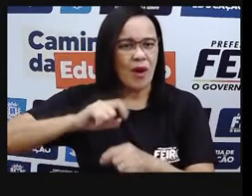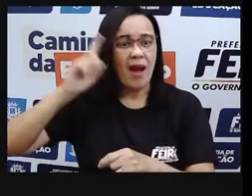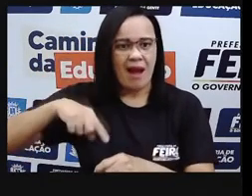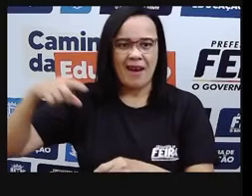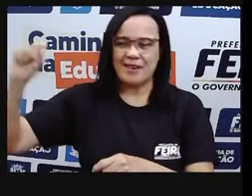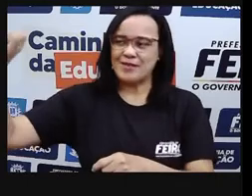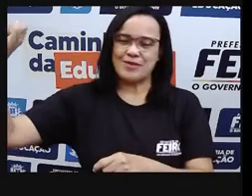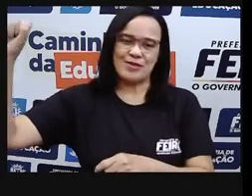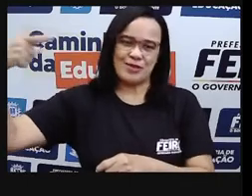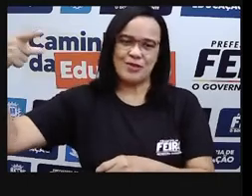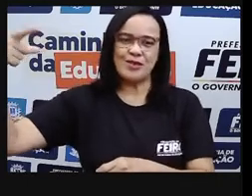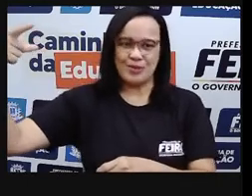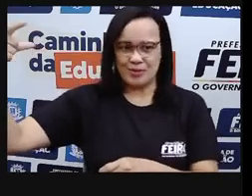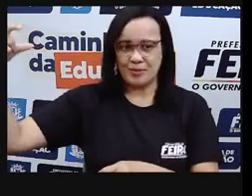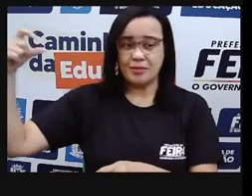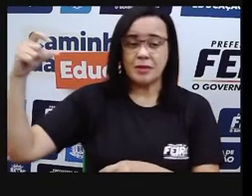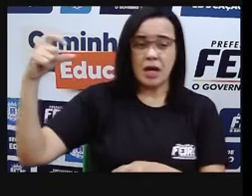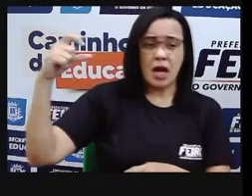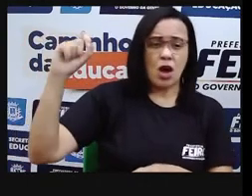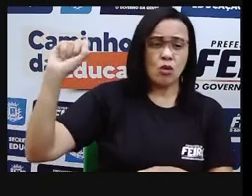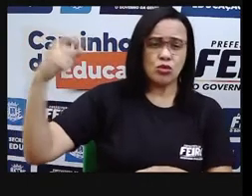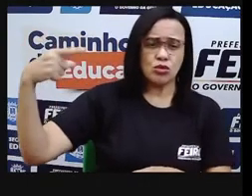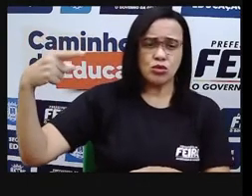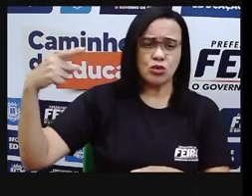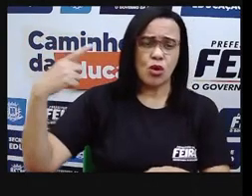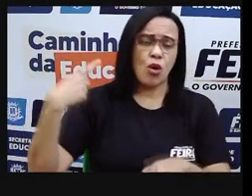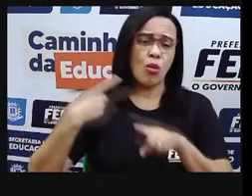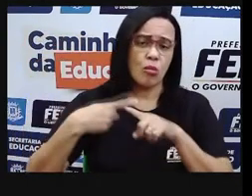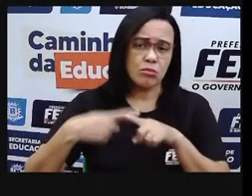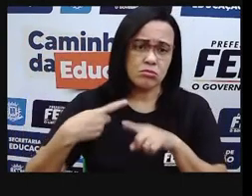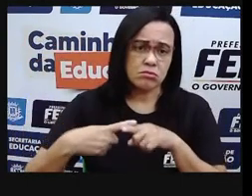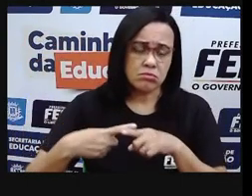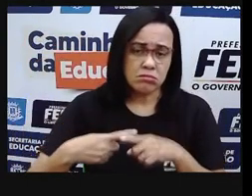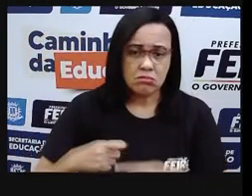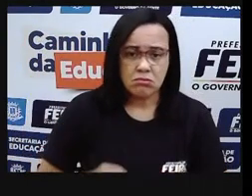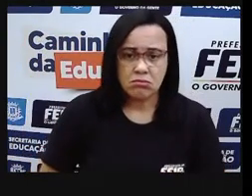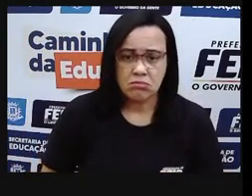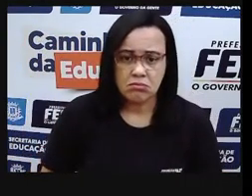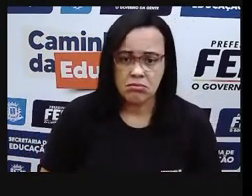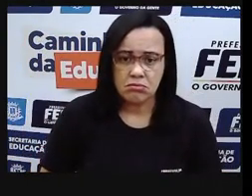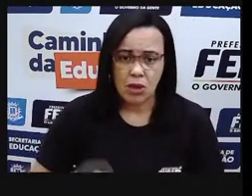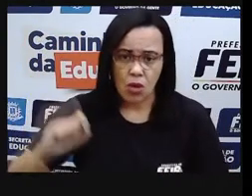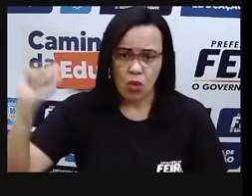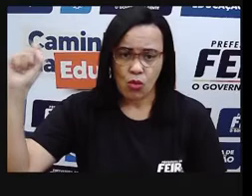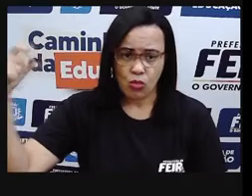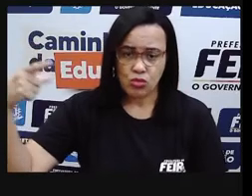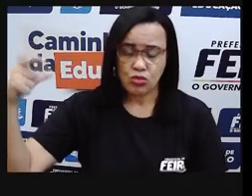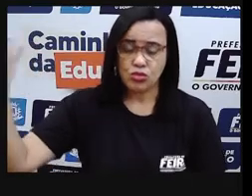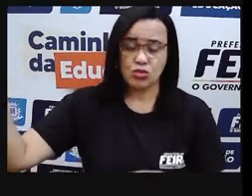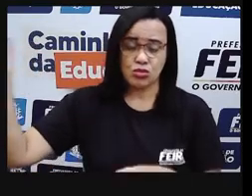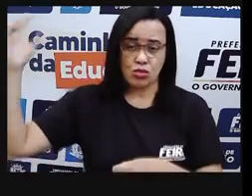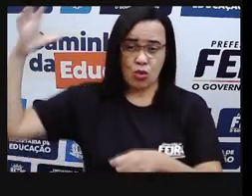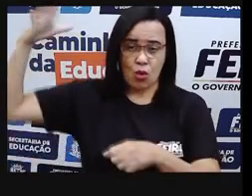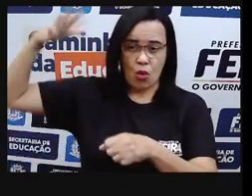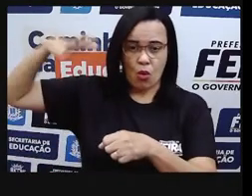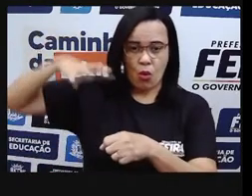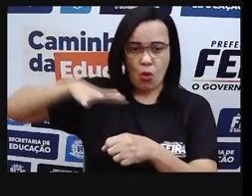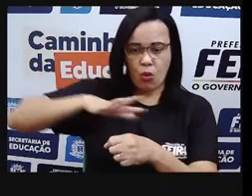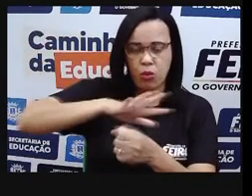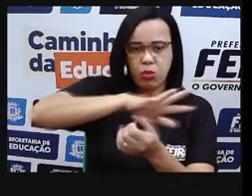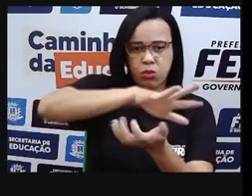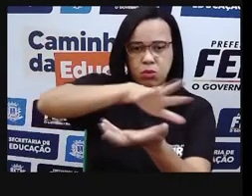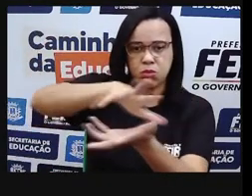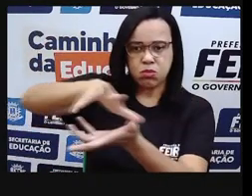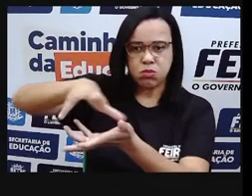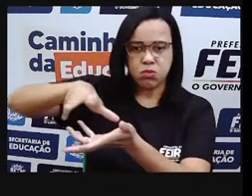Sol, essa energia solar, né, essa energia luminosa, chega, né, na Terra, essa energia, então, ela é transformada